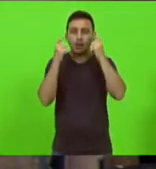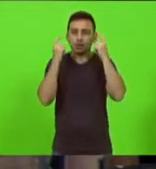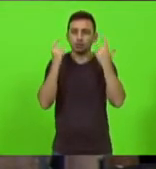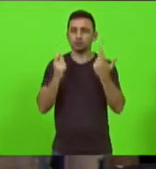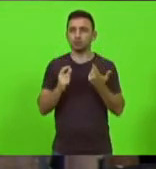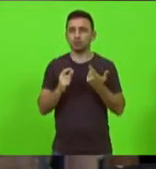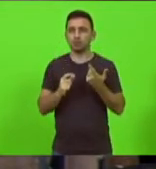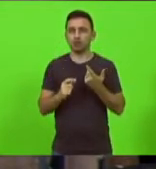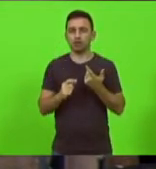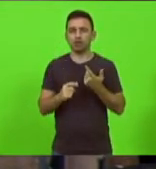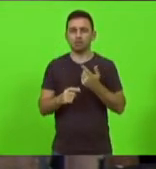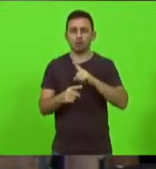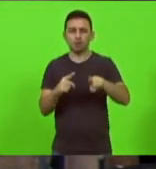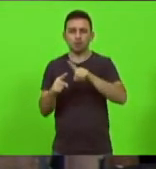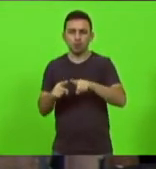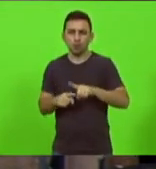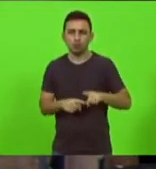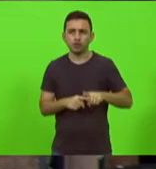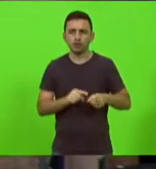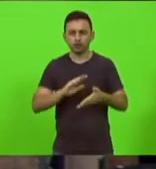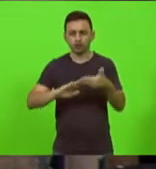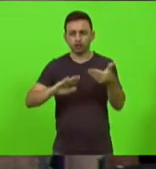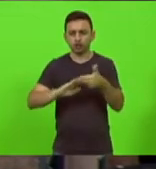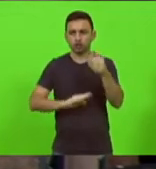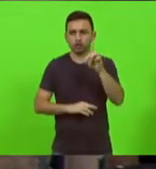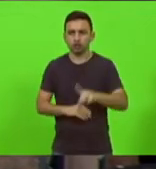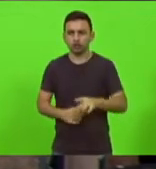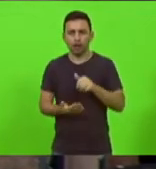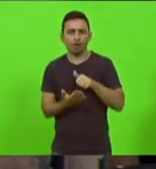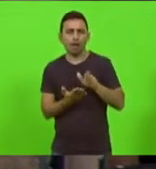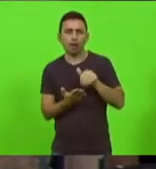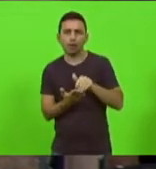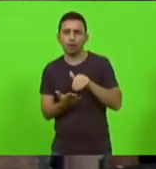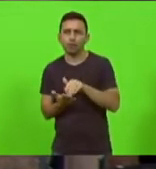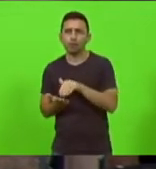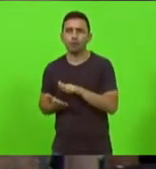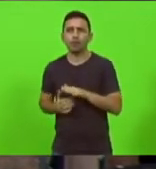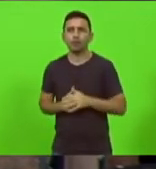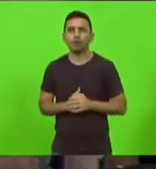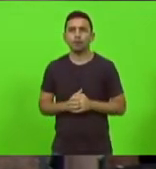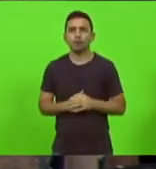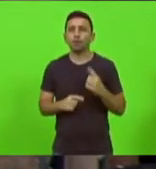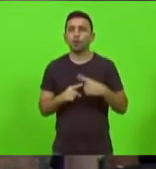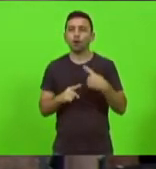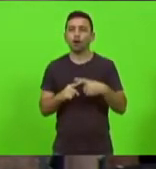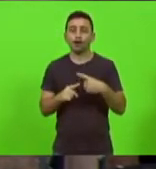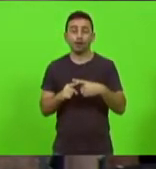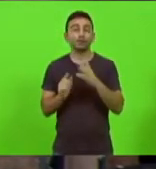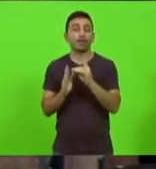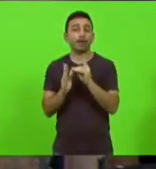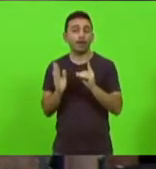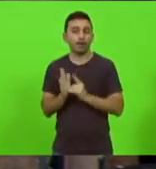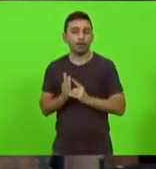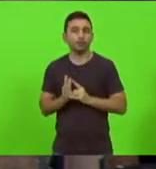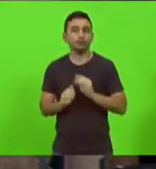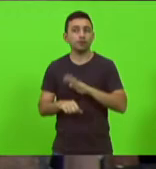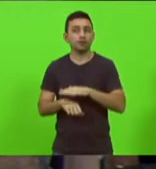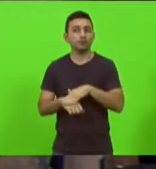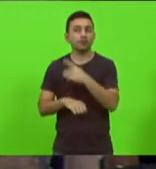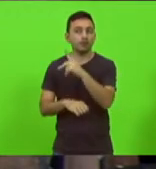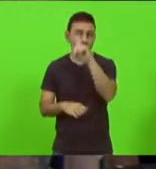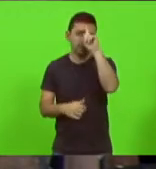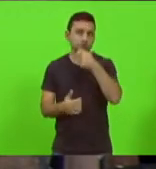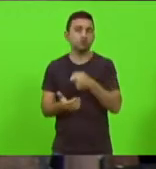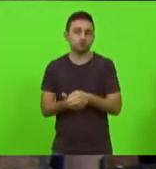restrições aí tira direitos aí demite gente porque o seu decreto está determinando